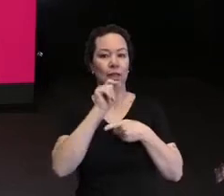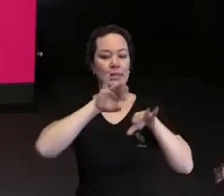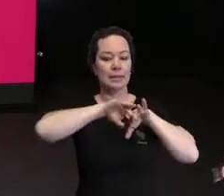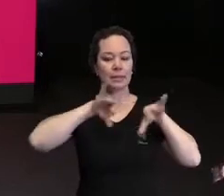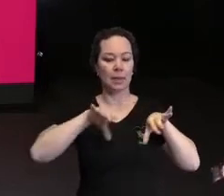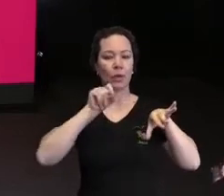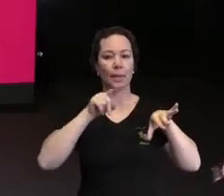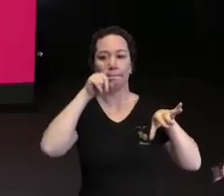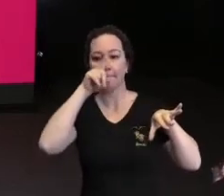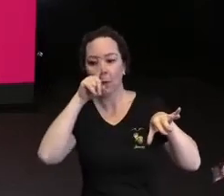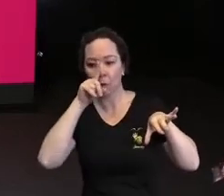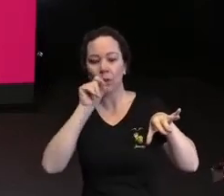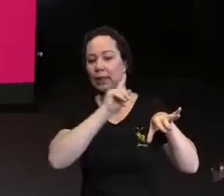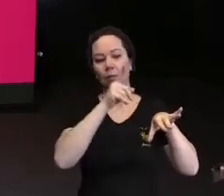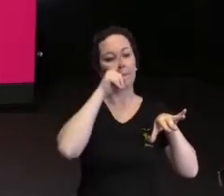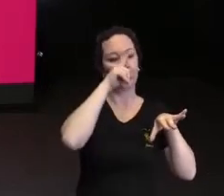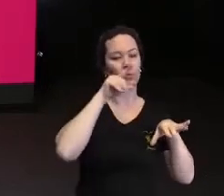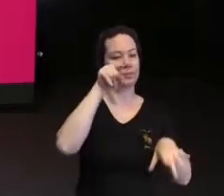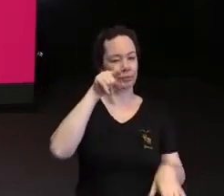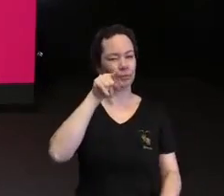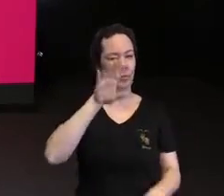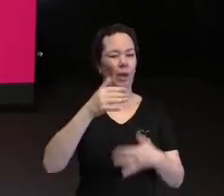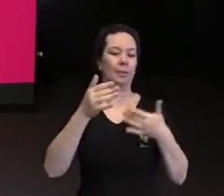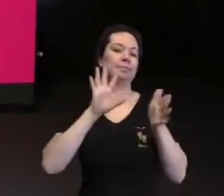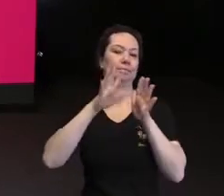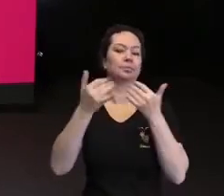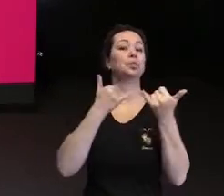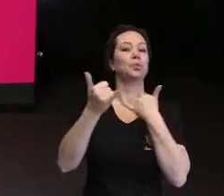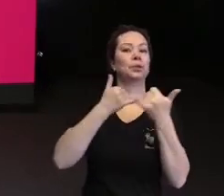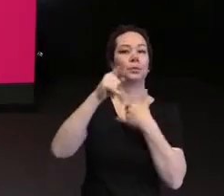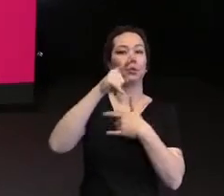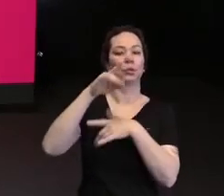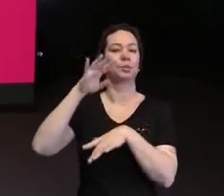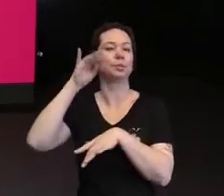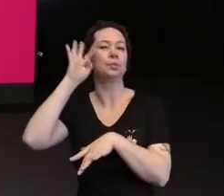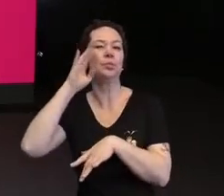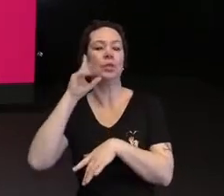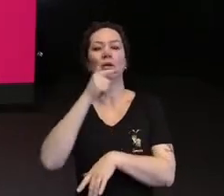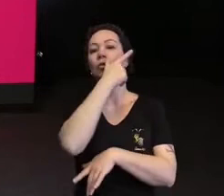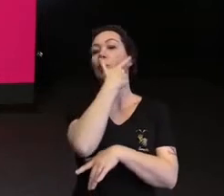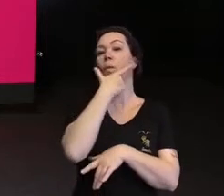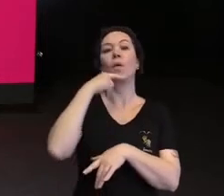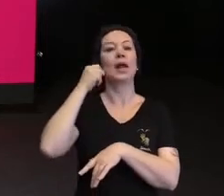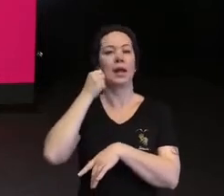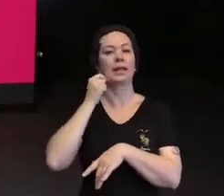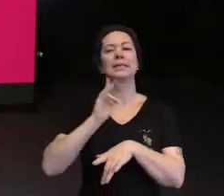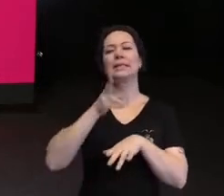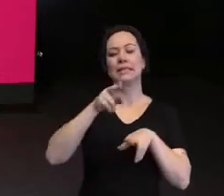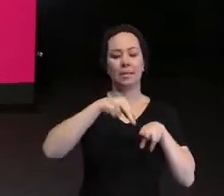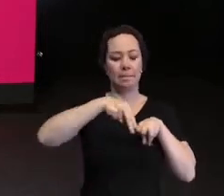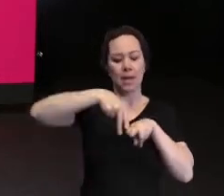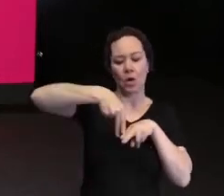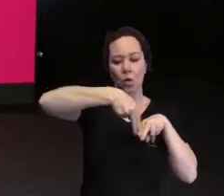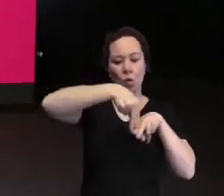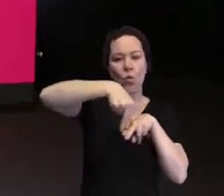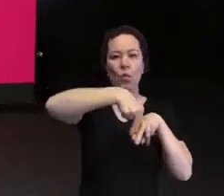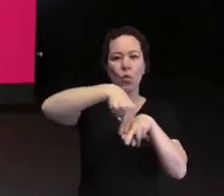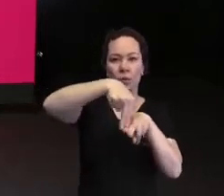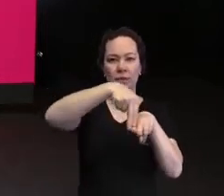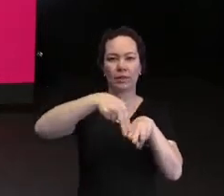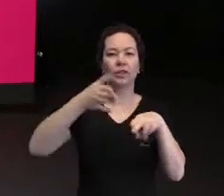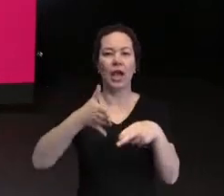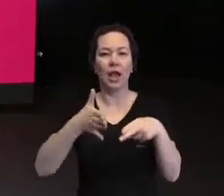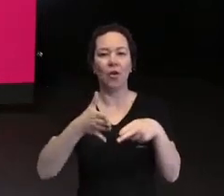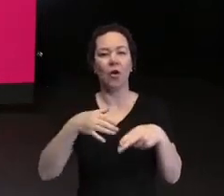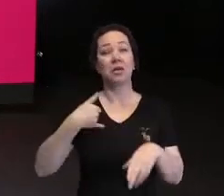Imaginem vocês o Alex, que sempre andou de skate, desde que nasceu. Agora, no alto dos seus